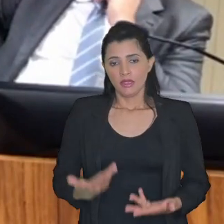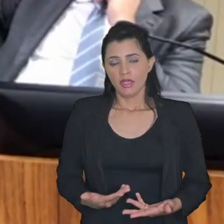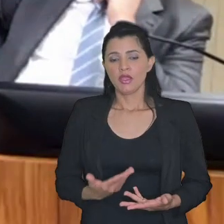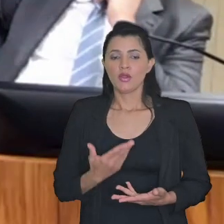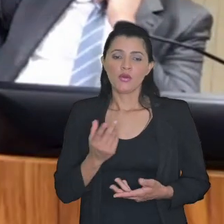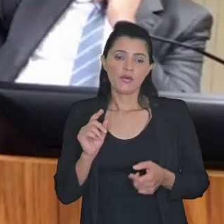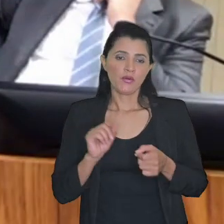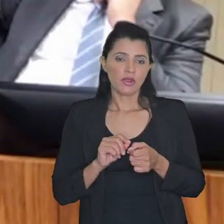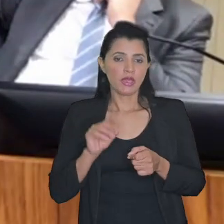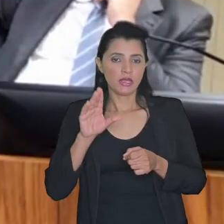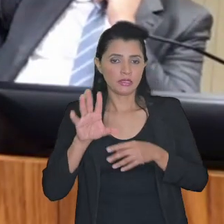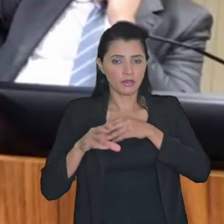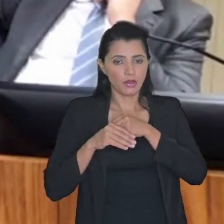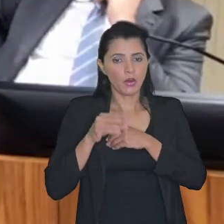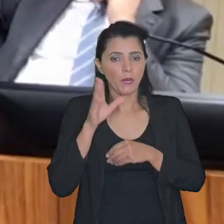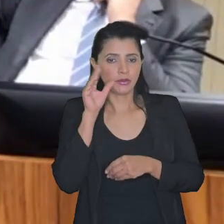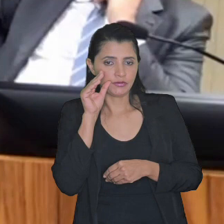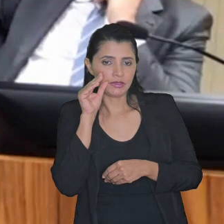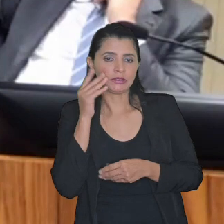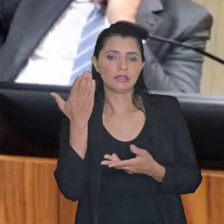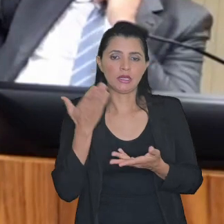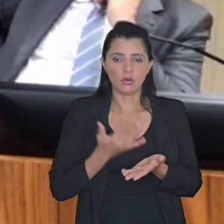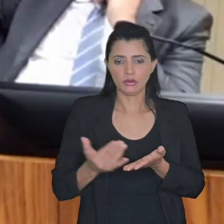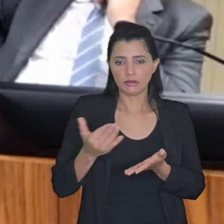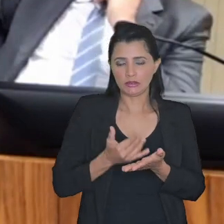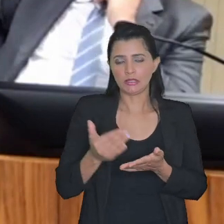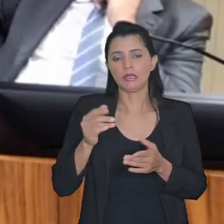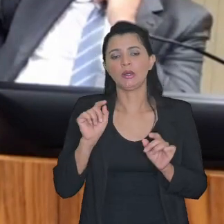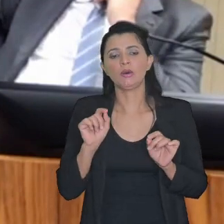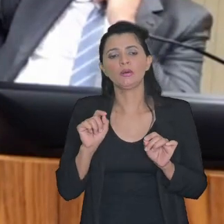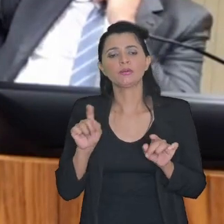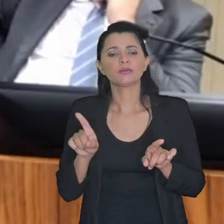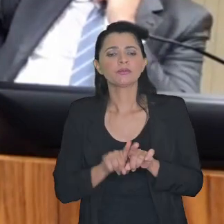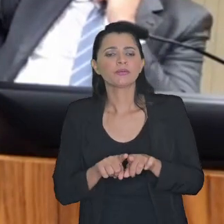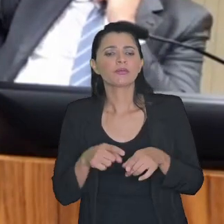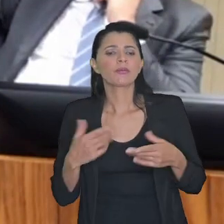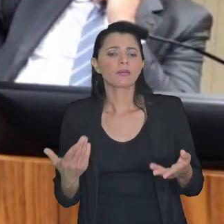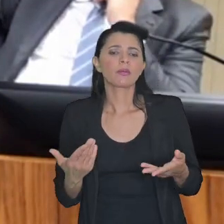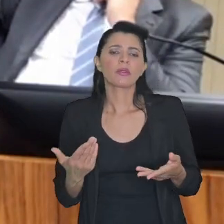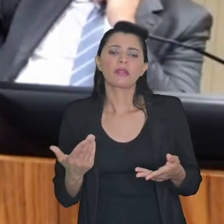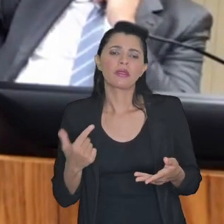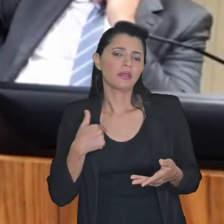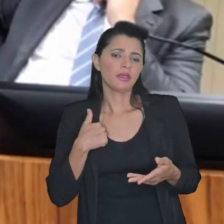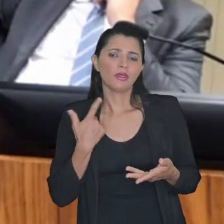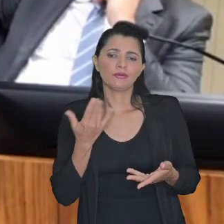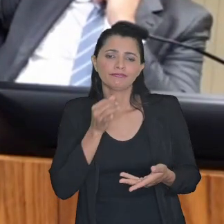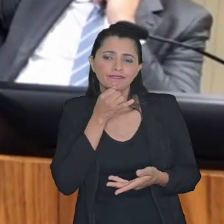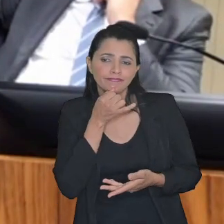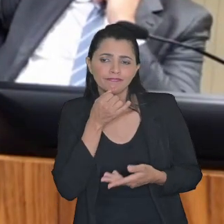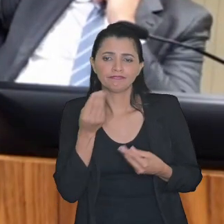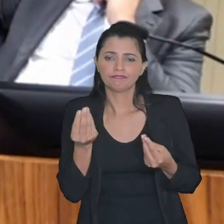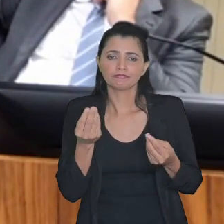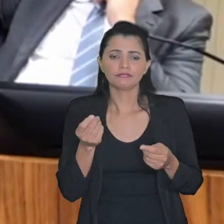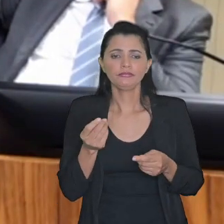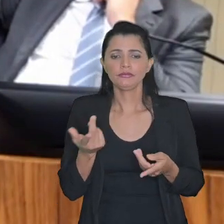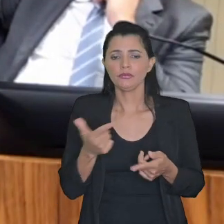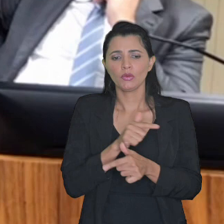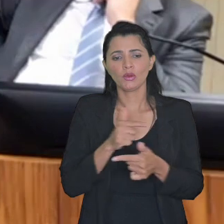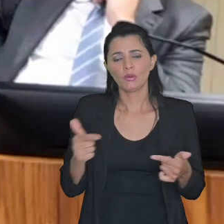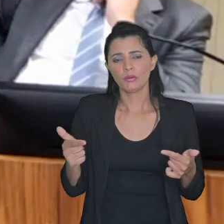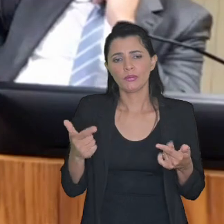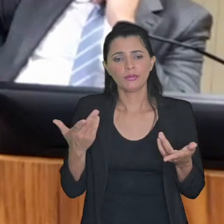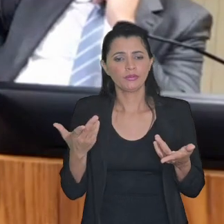faria essa observação a título a título inicial eu lamento profundamente não